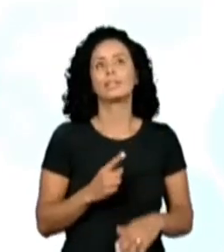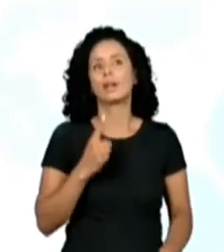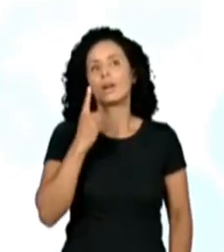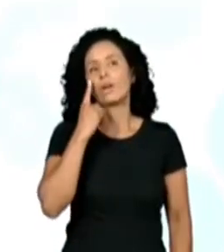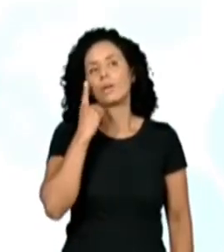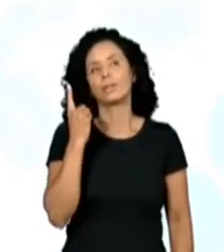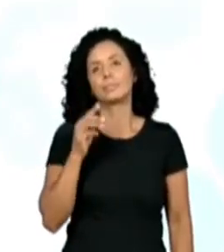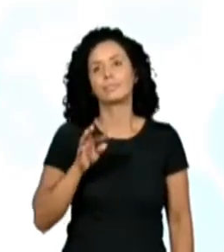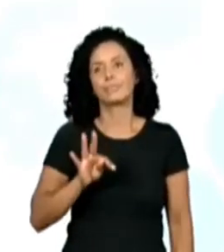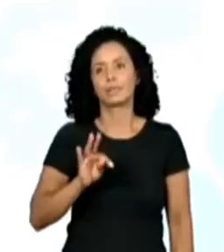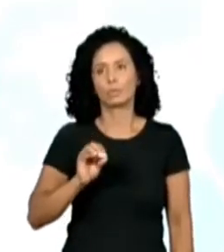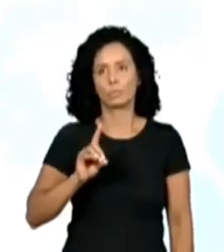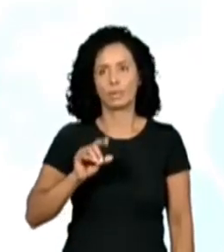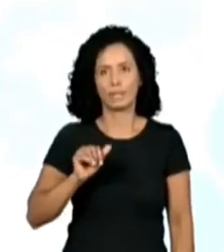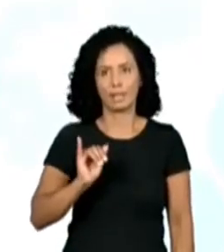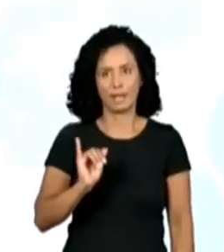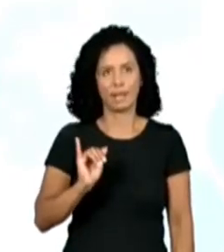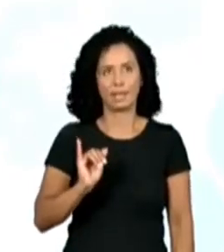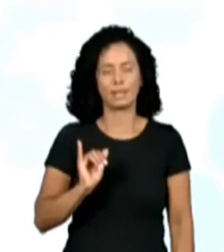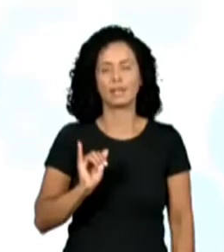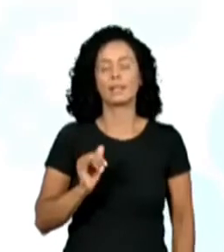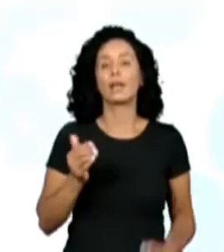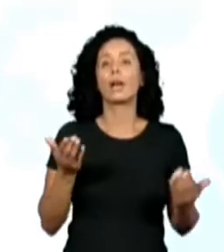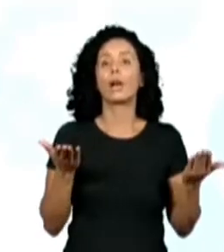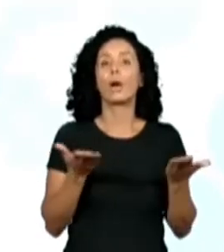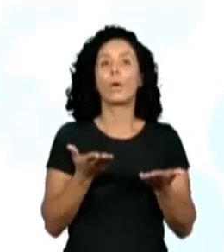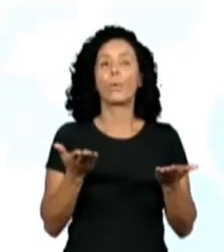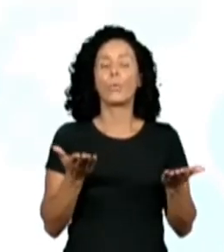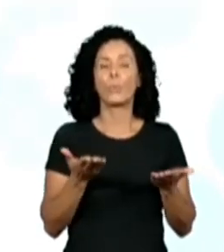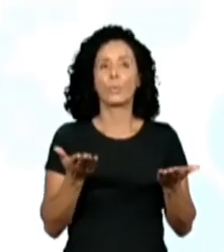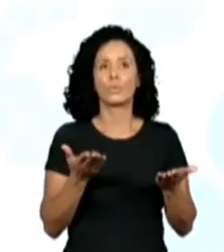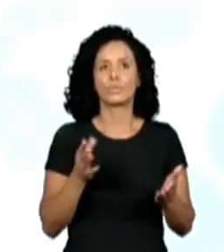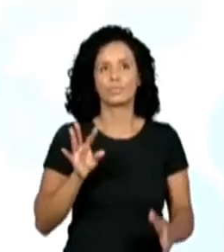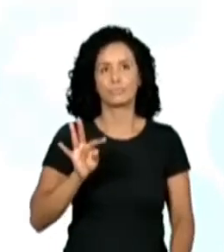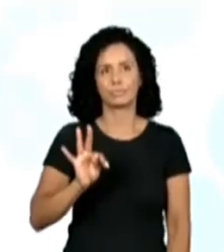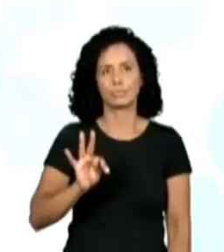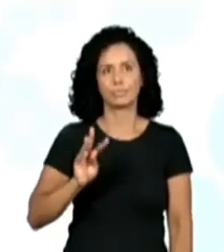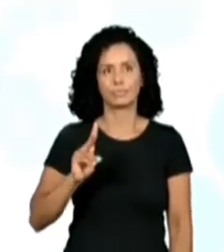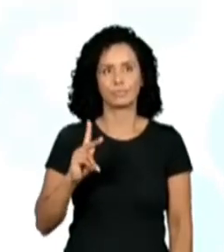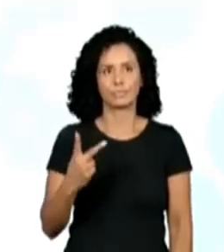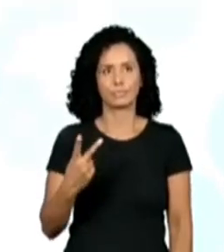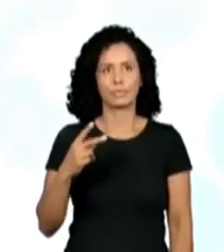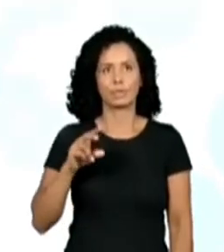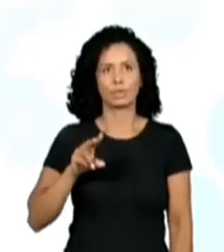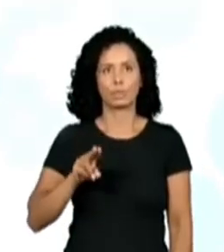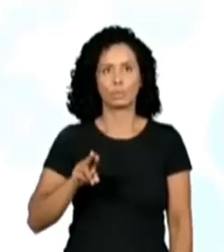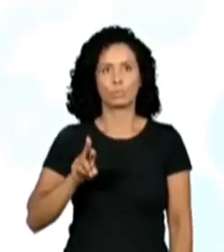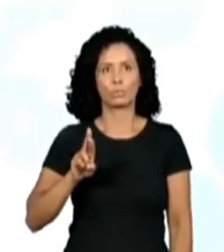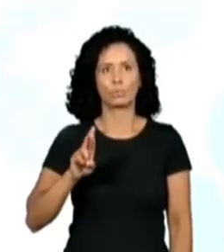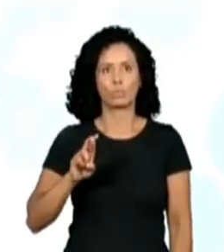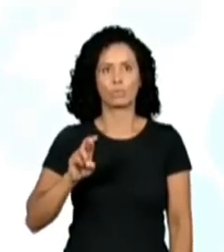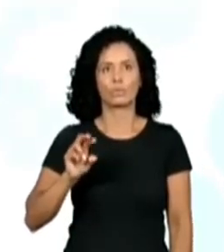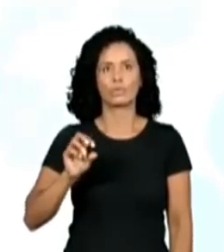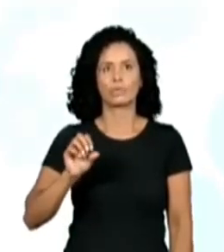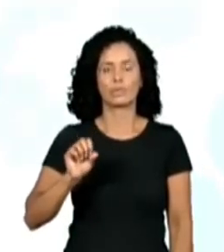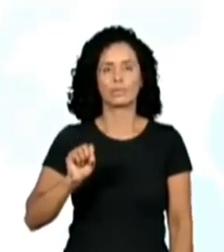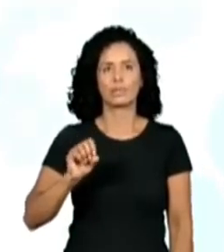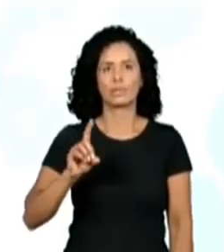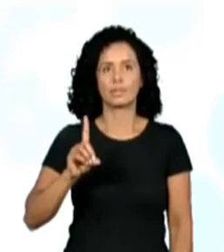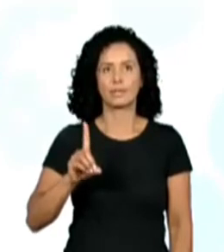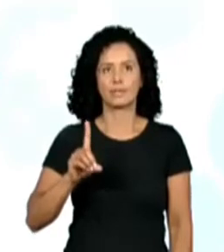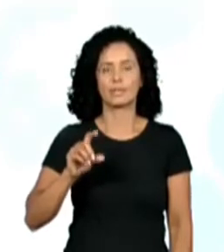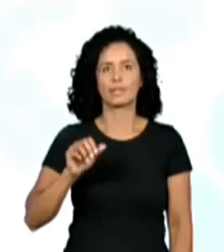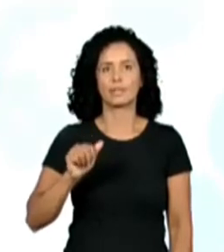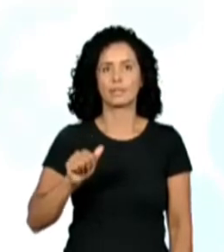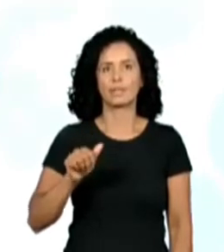today. Today is Thursday. Aquele dia da semana que todo mundo já conhece, né? Os alunos do quarto